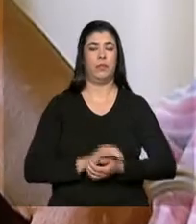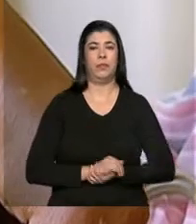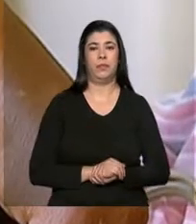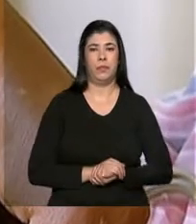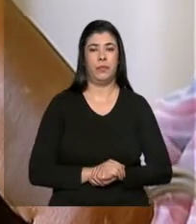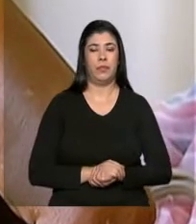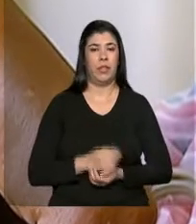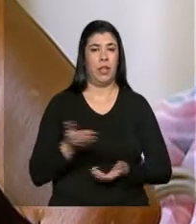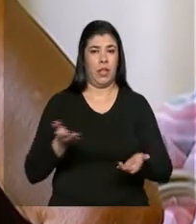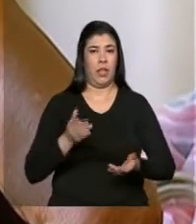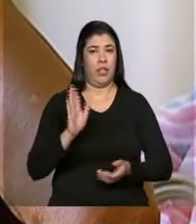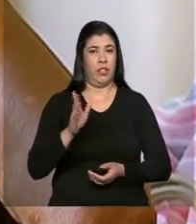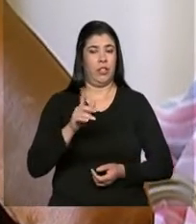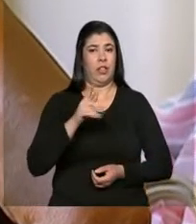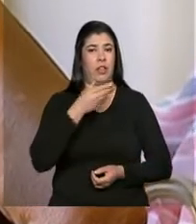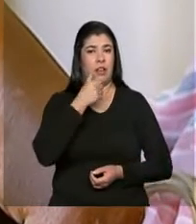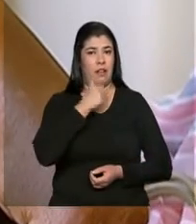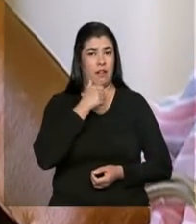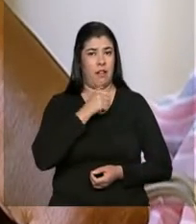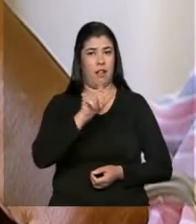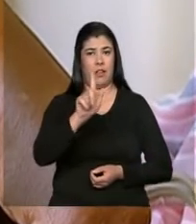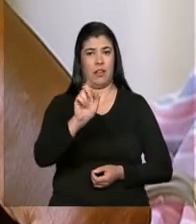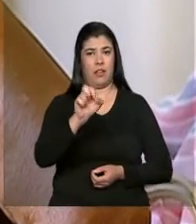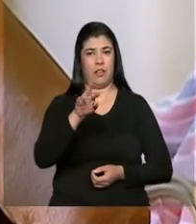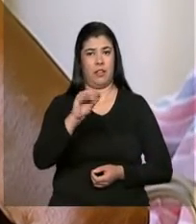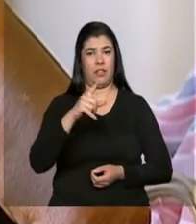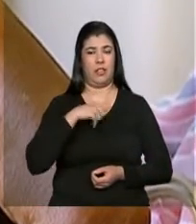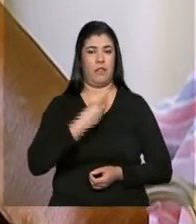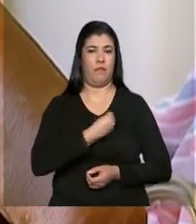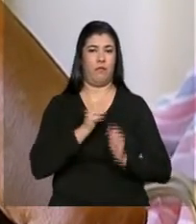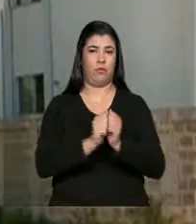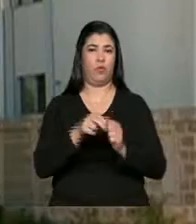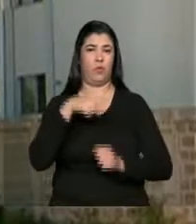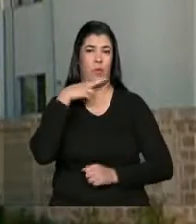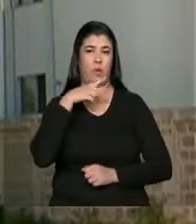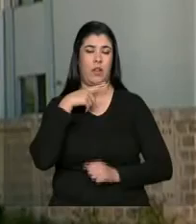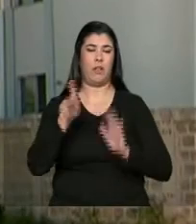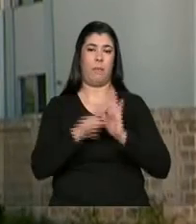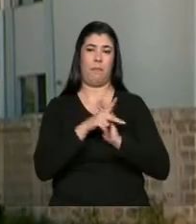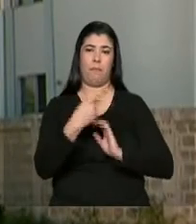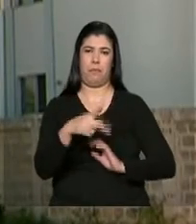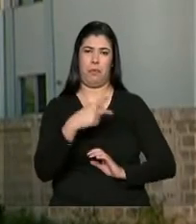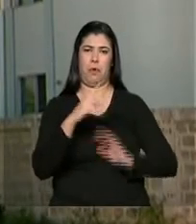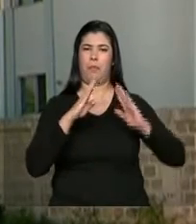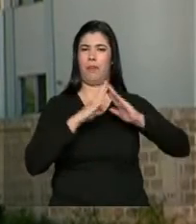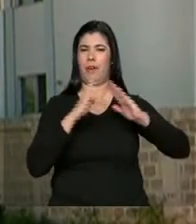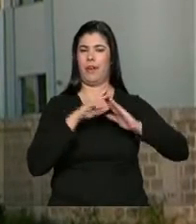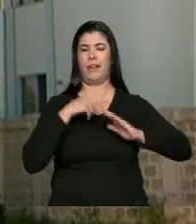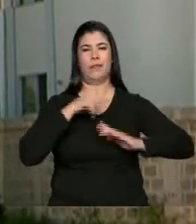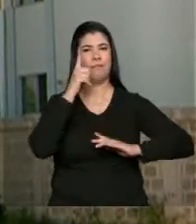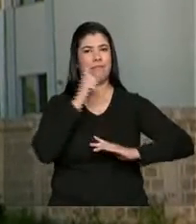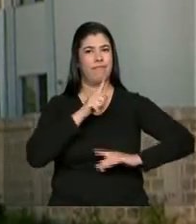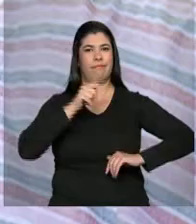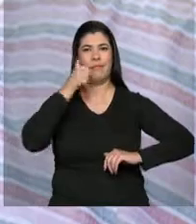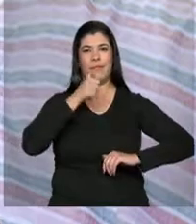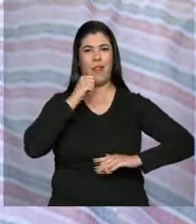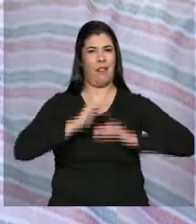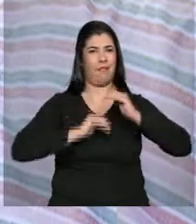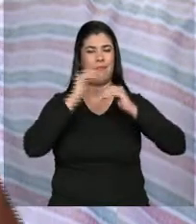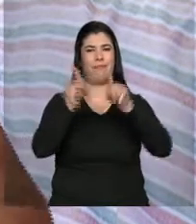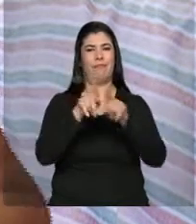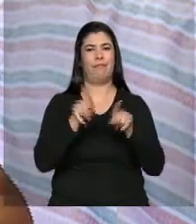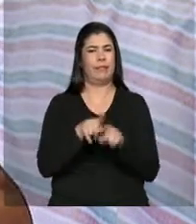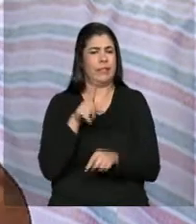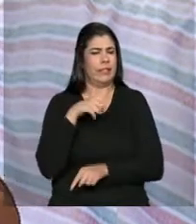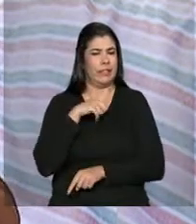Já a dona Genesi vive apenas com o neto. E para ela, poder ter a própria casa é uma evolução para as mulheres. Houve